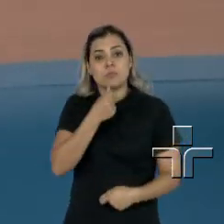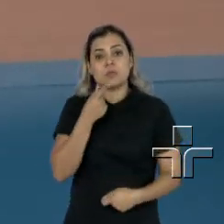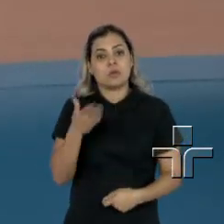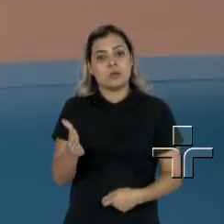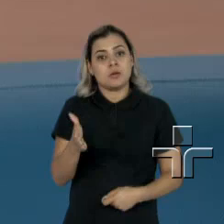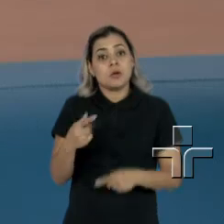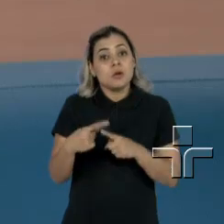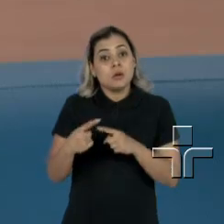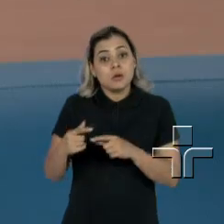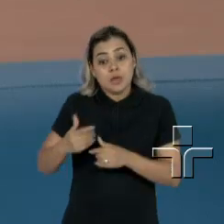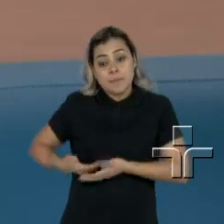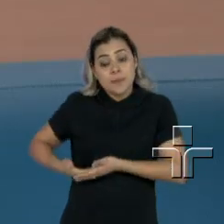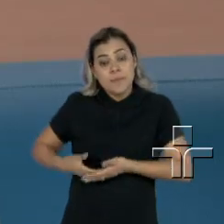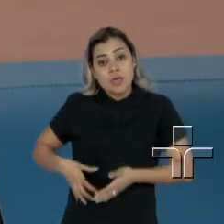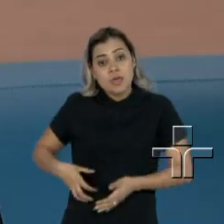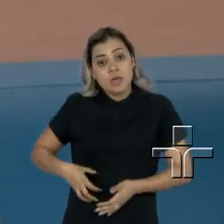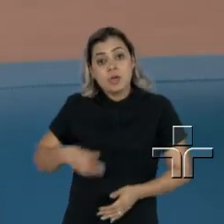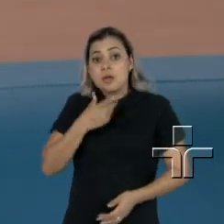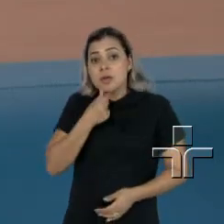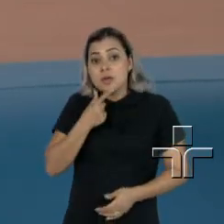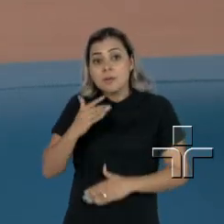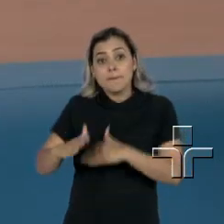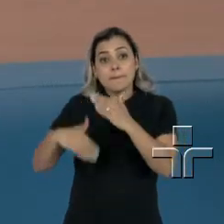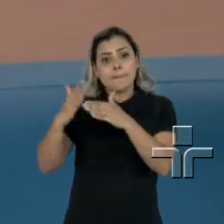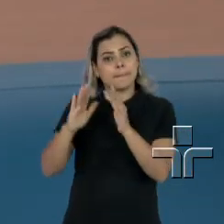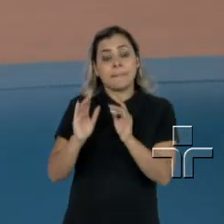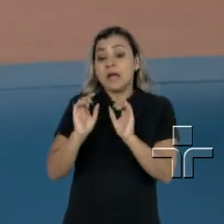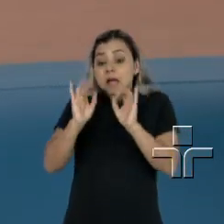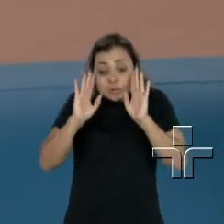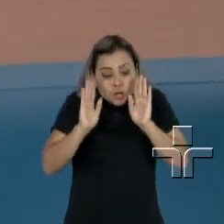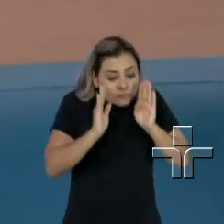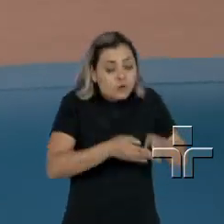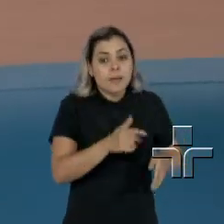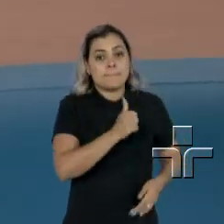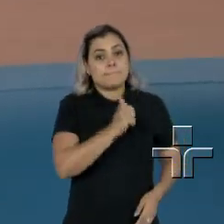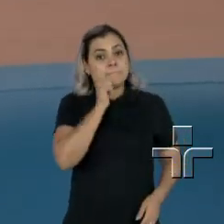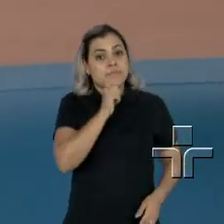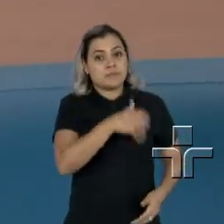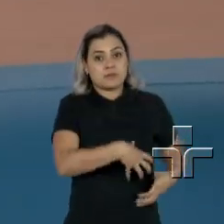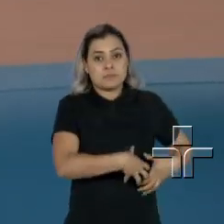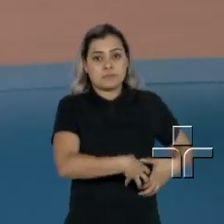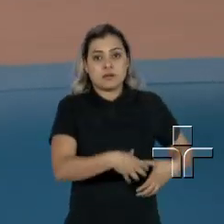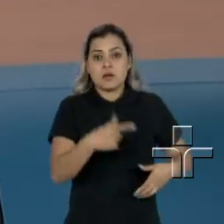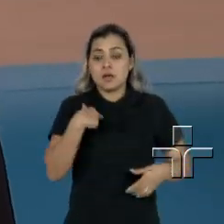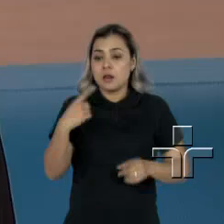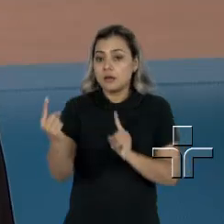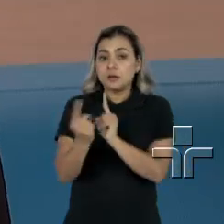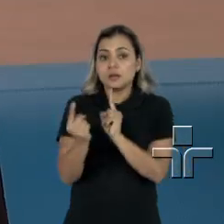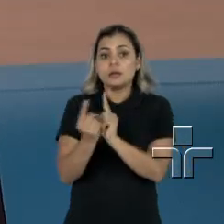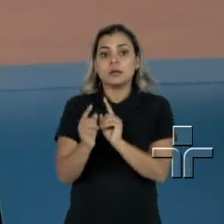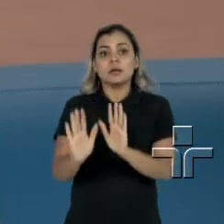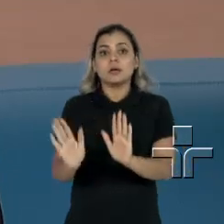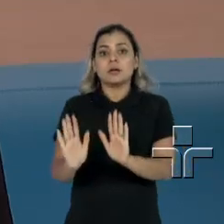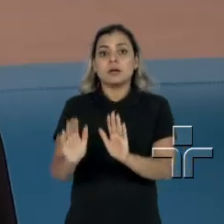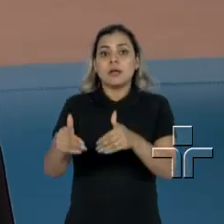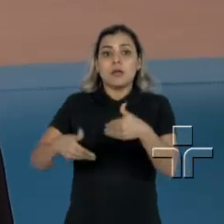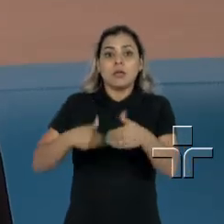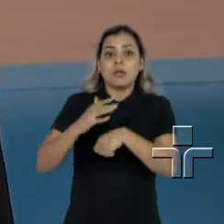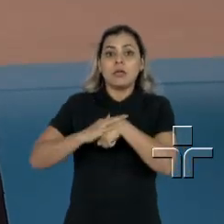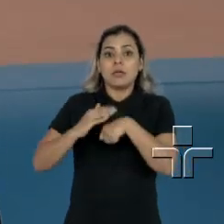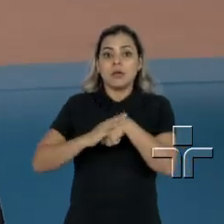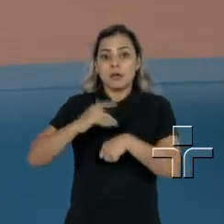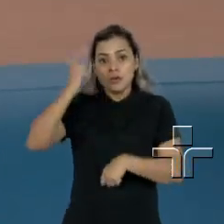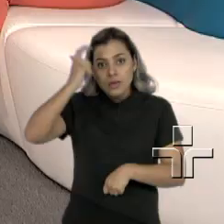menino deixou de crescer e que para ela pensasse só no menino. Isso, ela chegou em prantos no meu consultório e para mim como